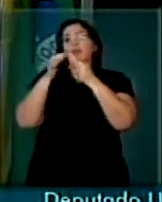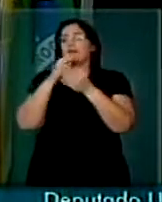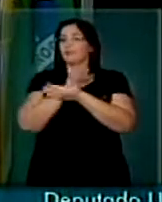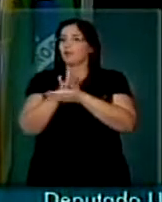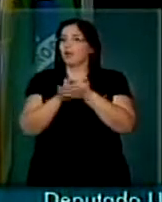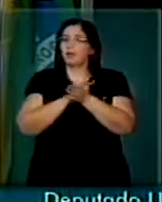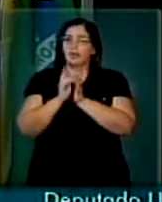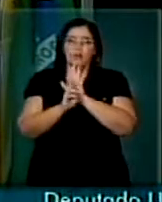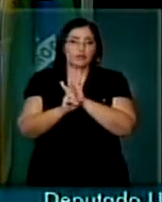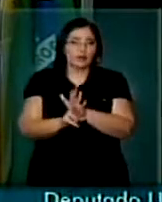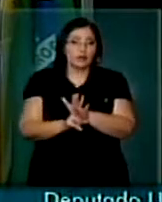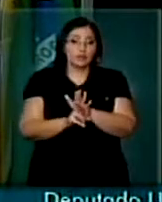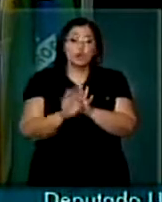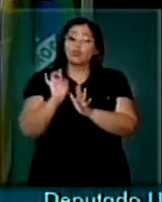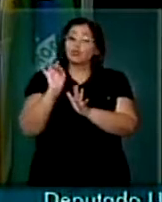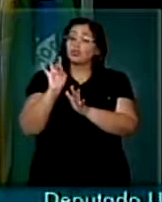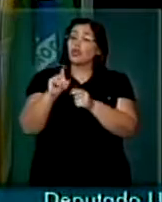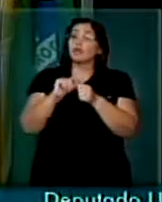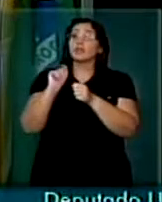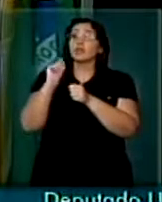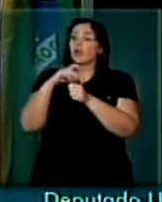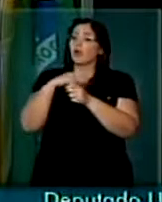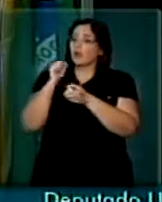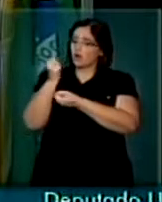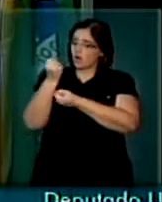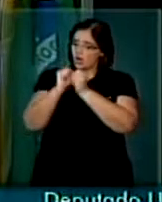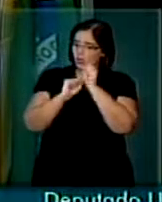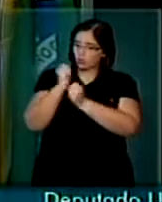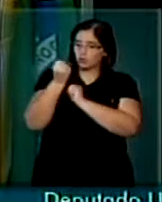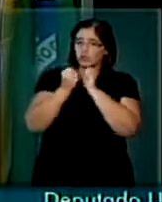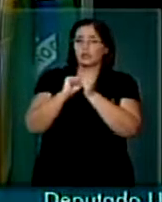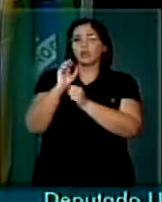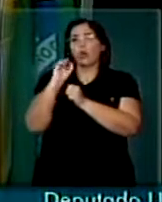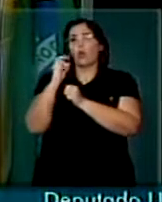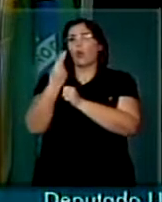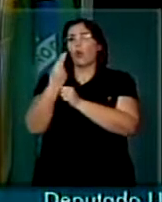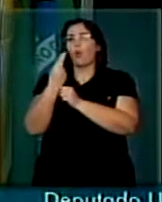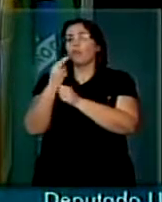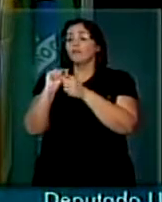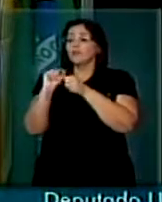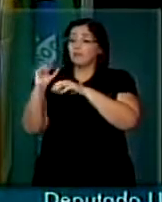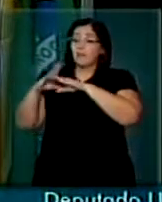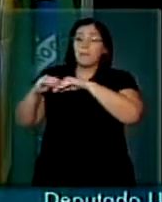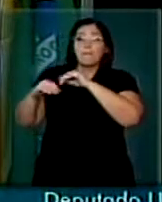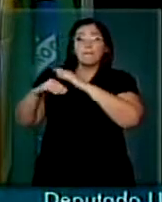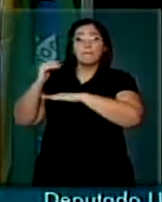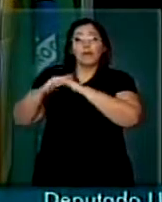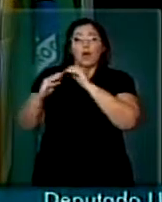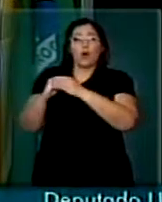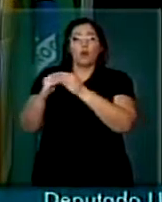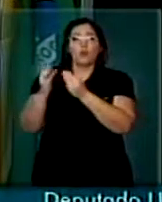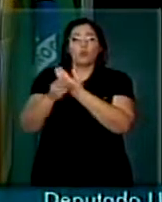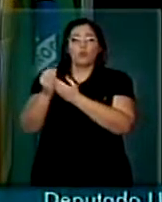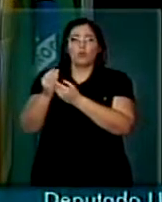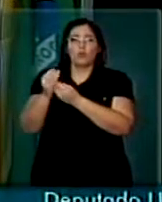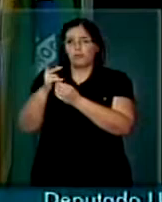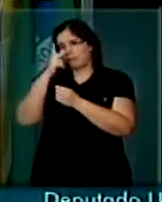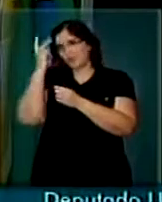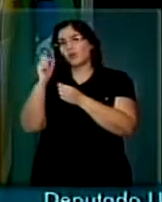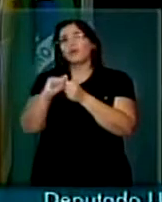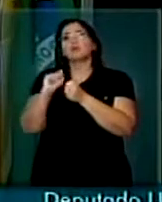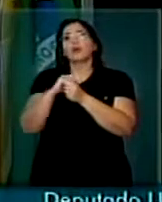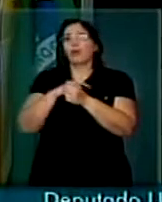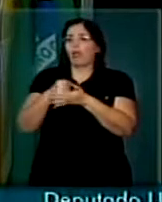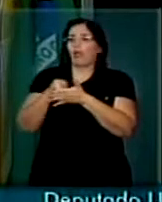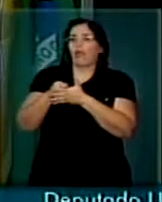O simples ato de industrializar ou manufaturar algo, em vez de receber uma medalha, aqui é